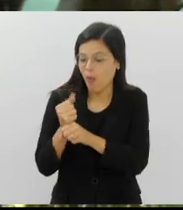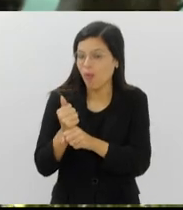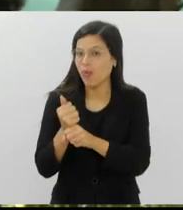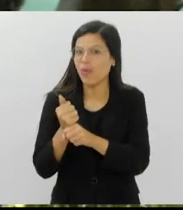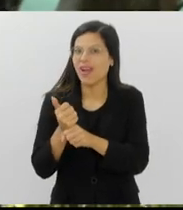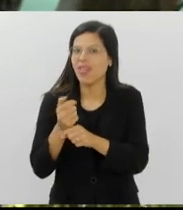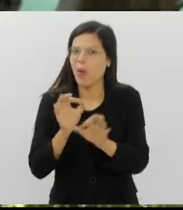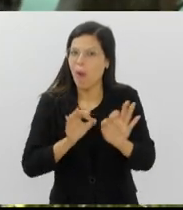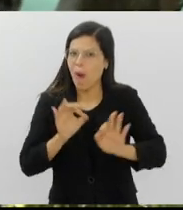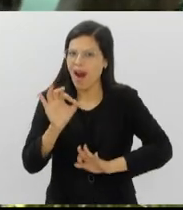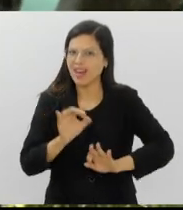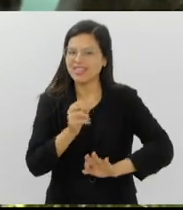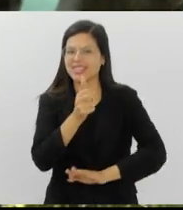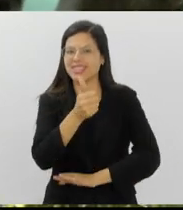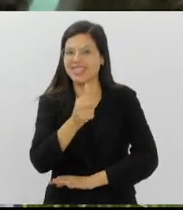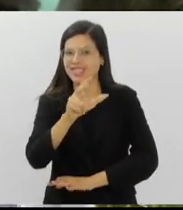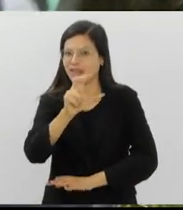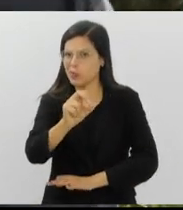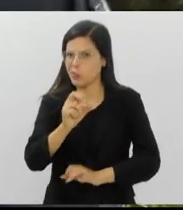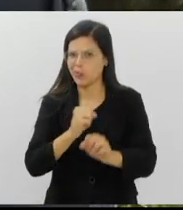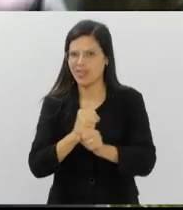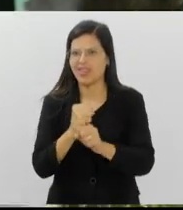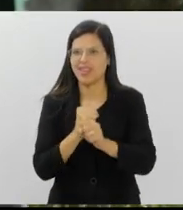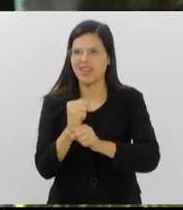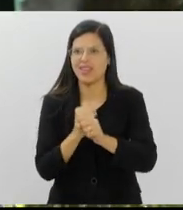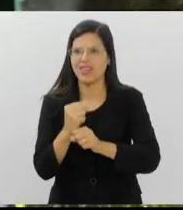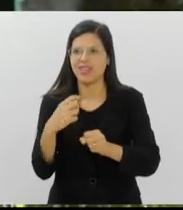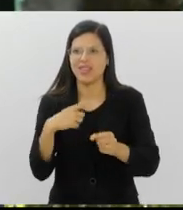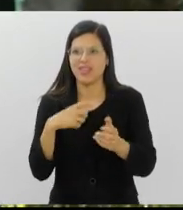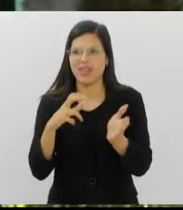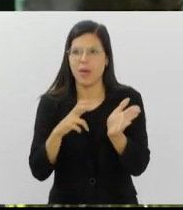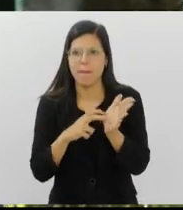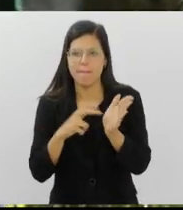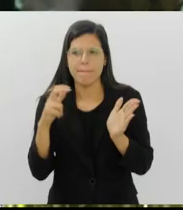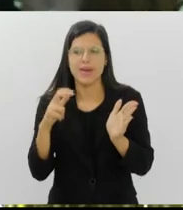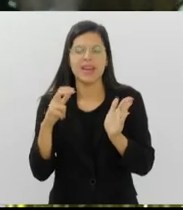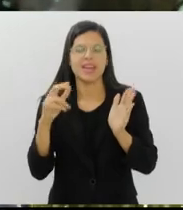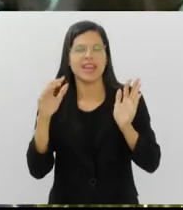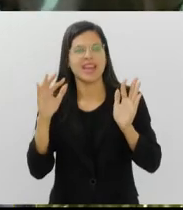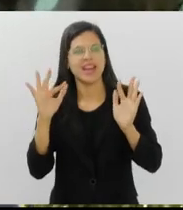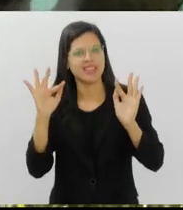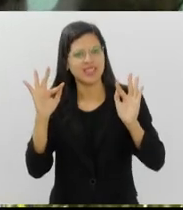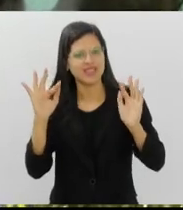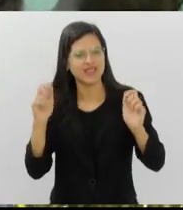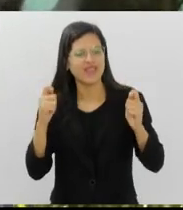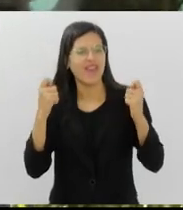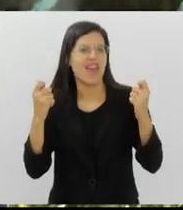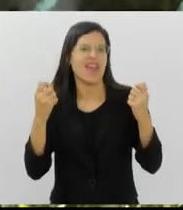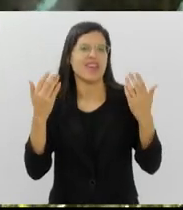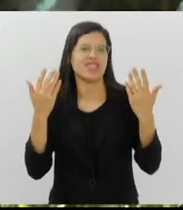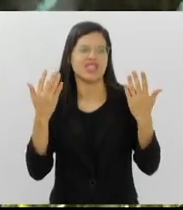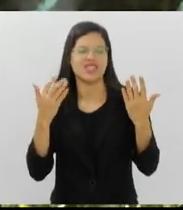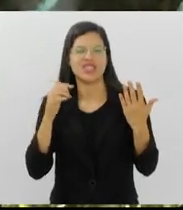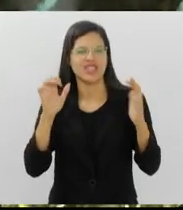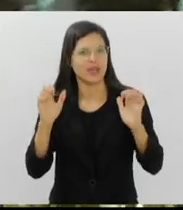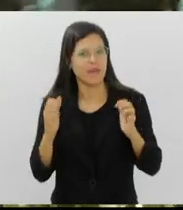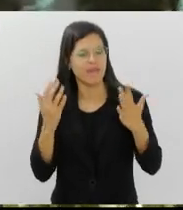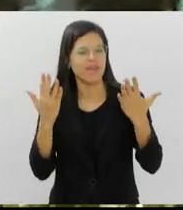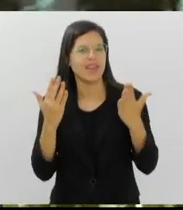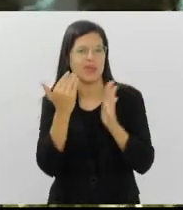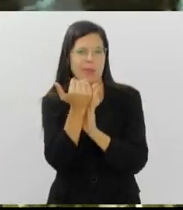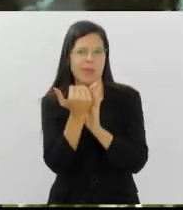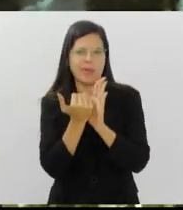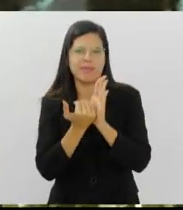já a programar a festa dos 150 anos. Vai ter uma manhã inteira de festa, de uma programação muito intensa, onde os